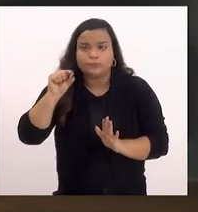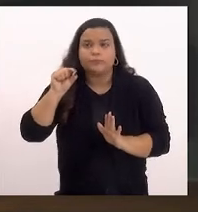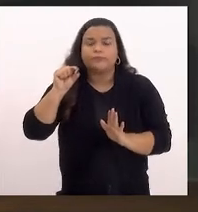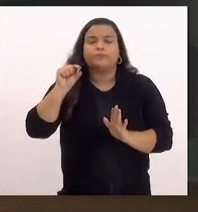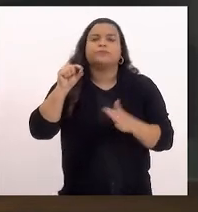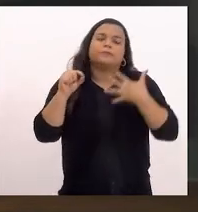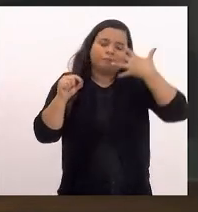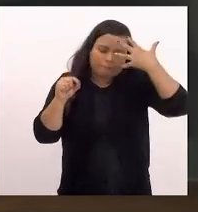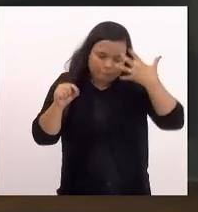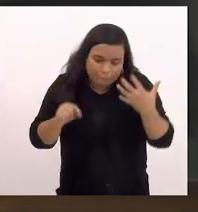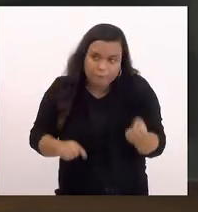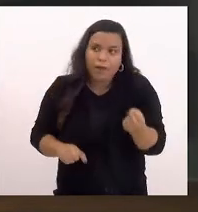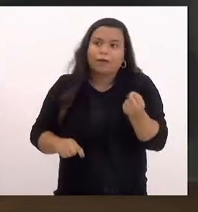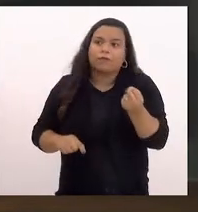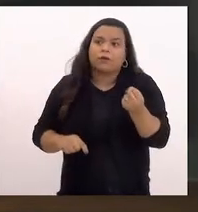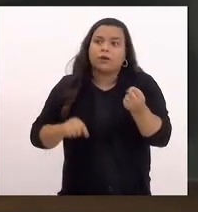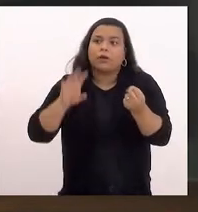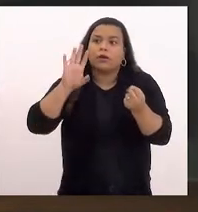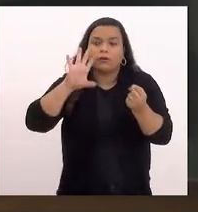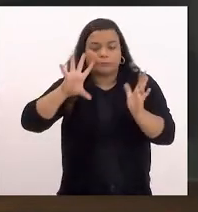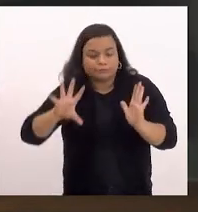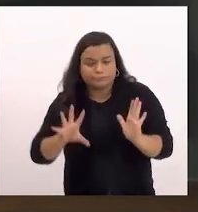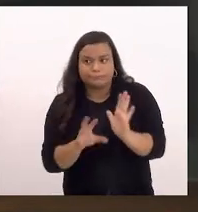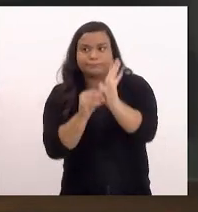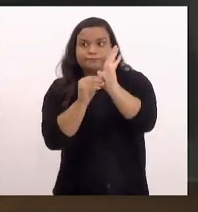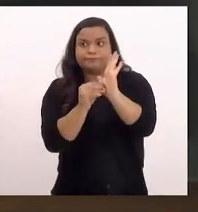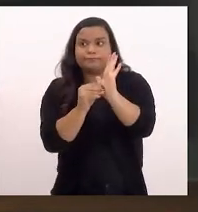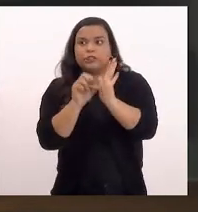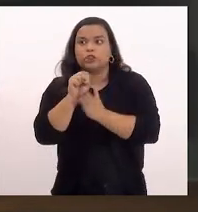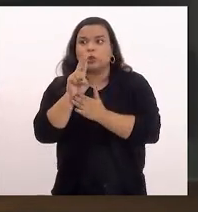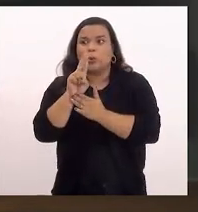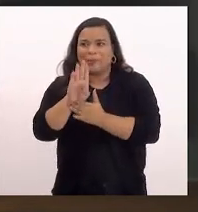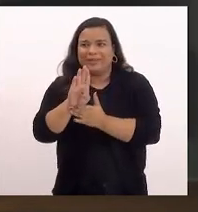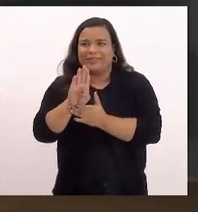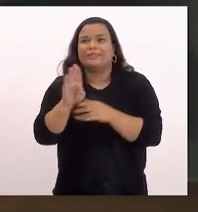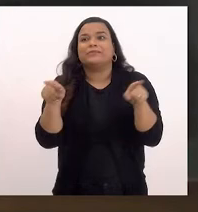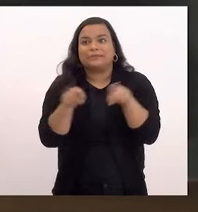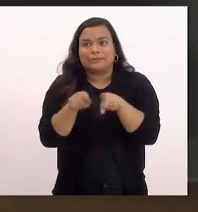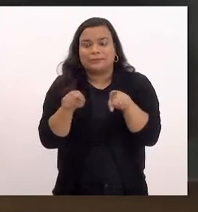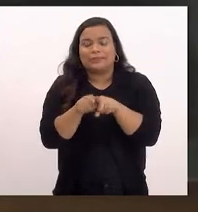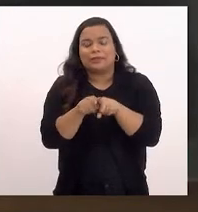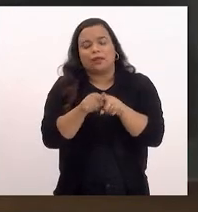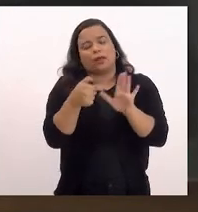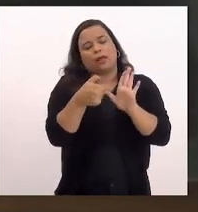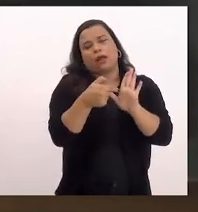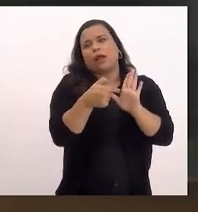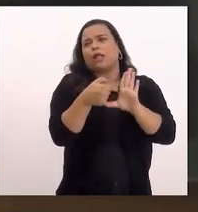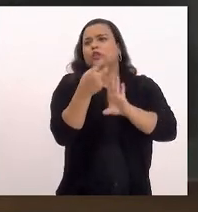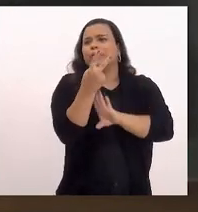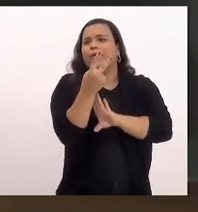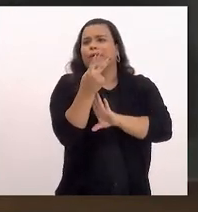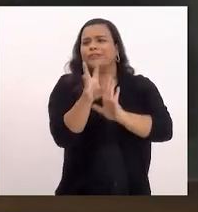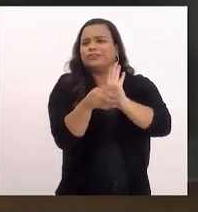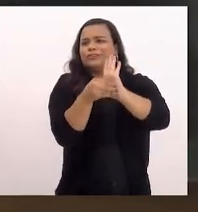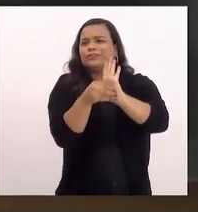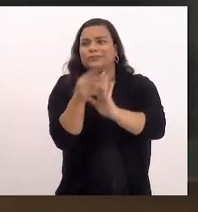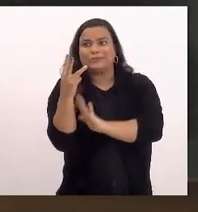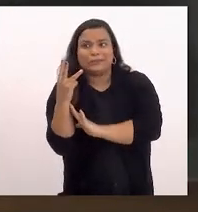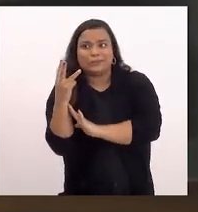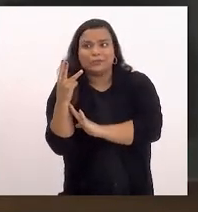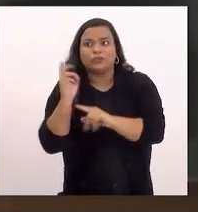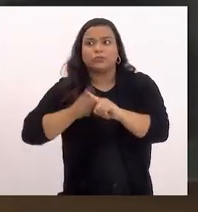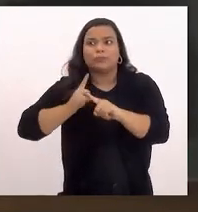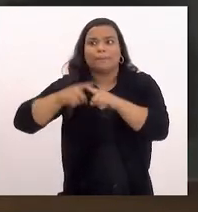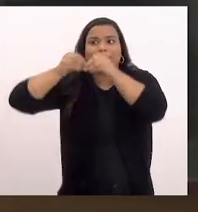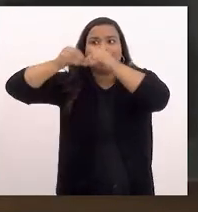Favorável com subemenda aglutinativa às emendas 2 e 3, prejudicadas